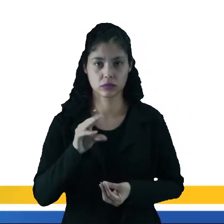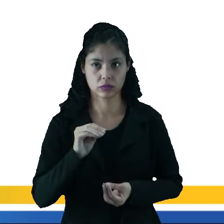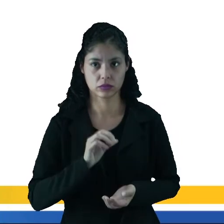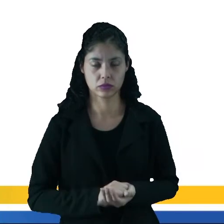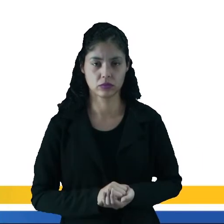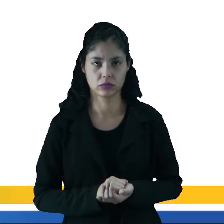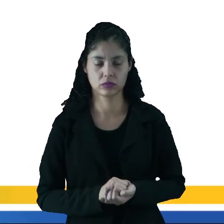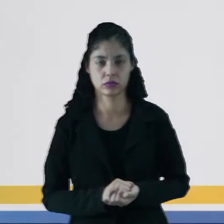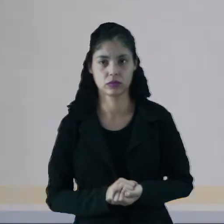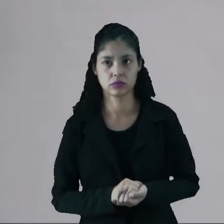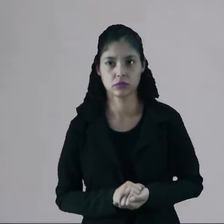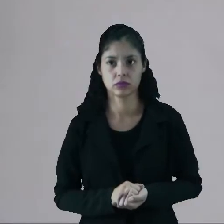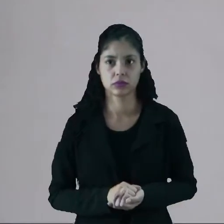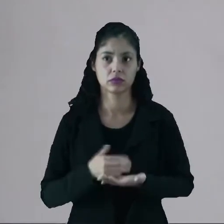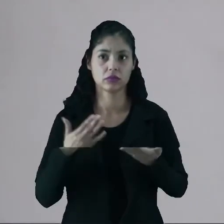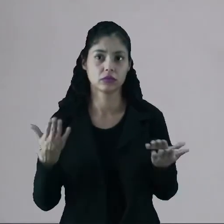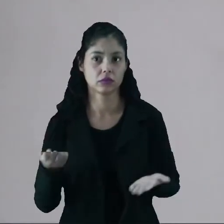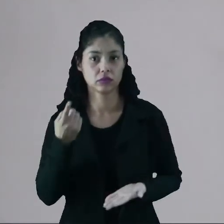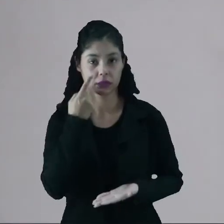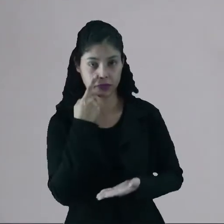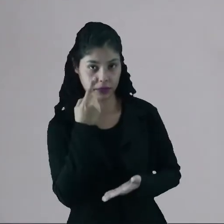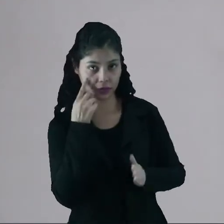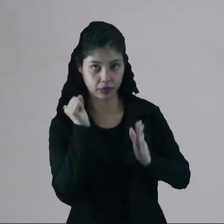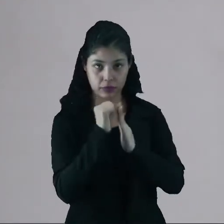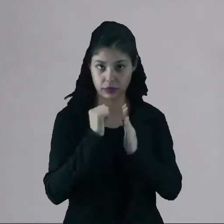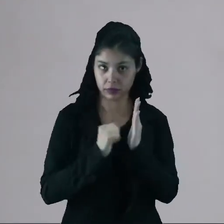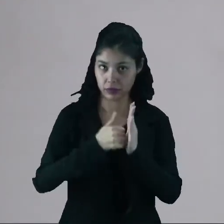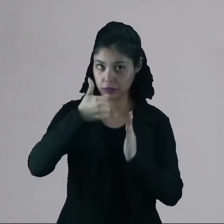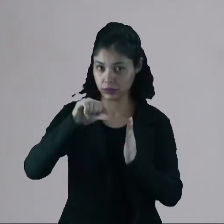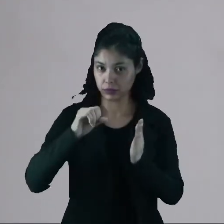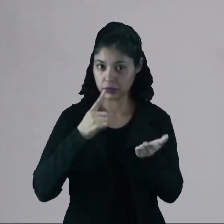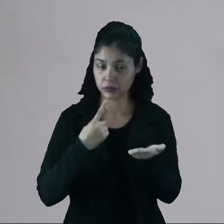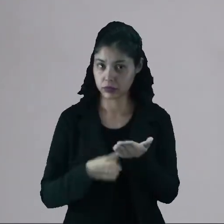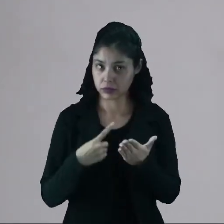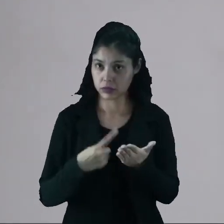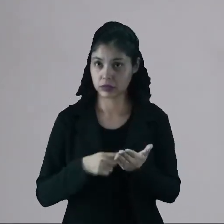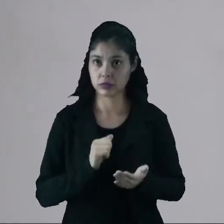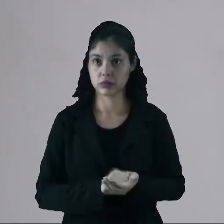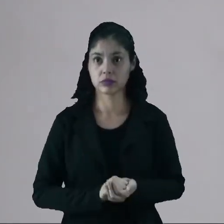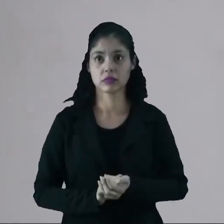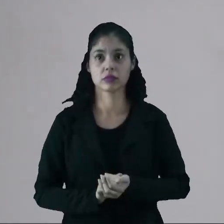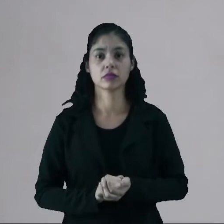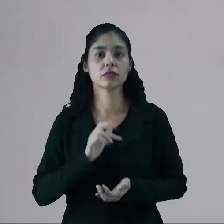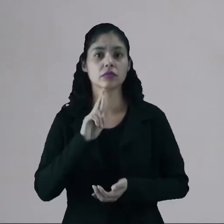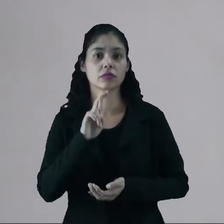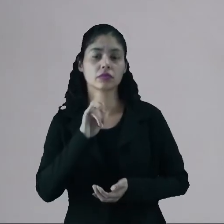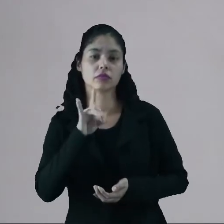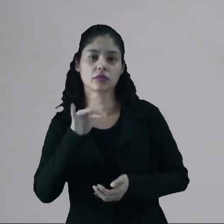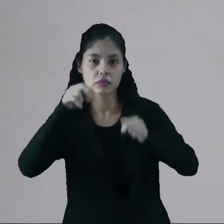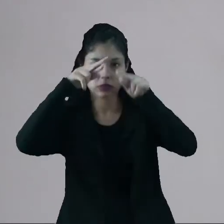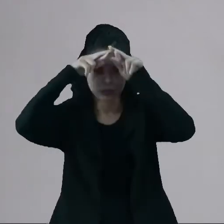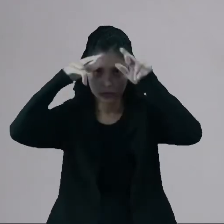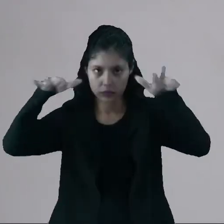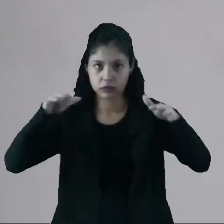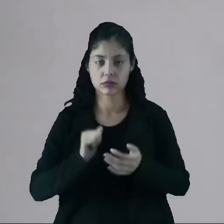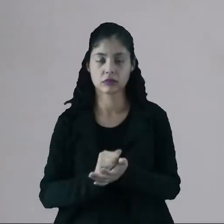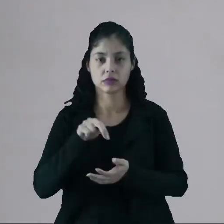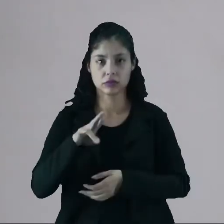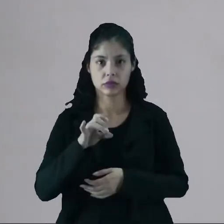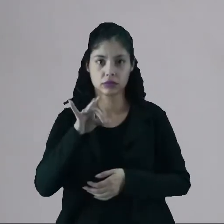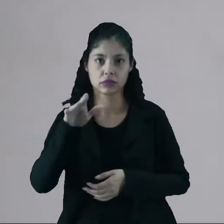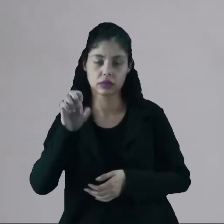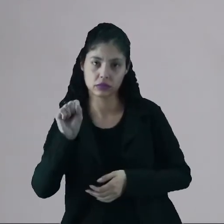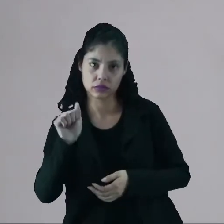o Isismos. Gente, eu tenho no século XIX marcado com o realismo, neoclassicismo primeiro.